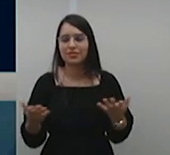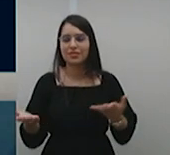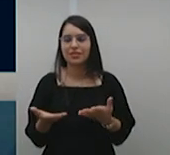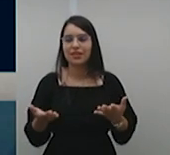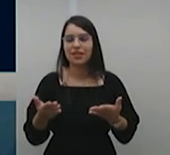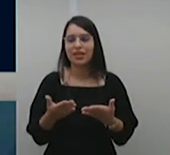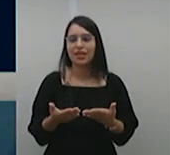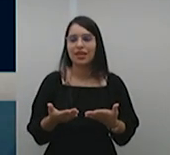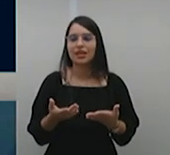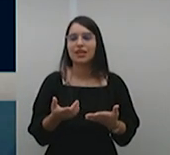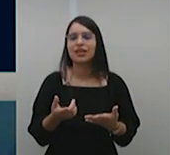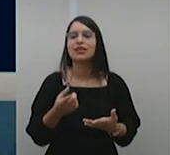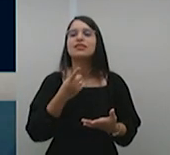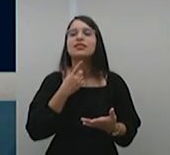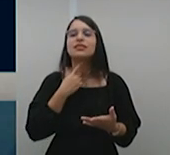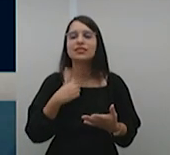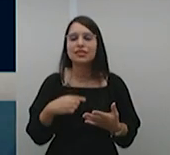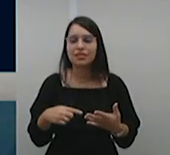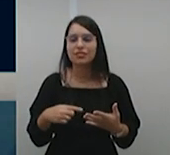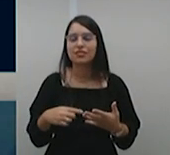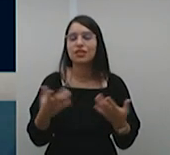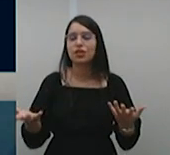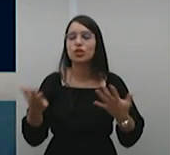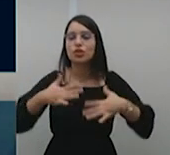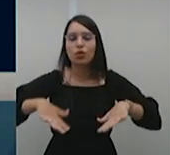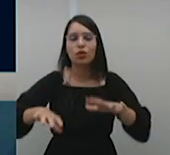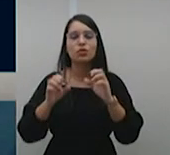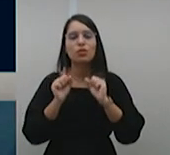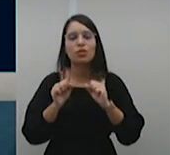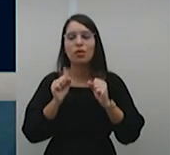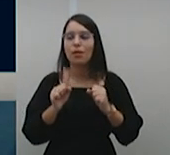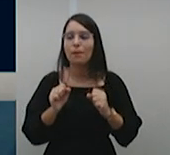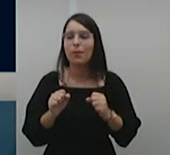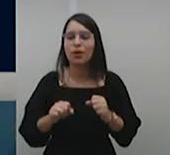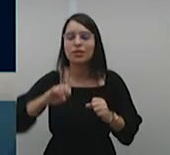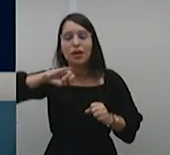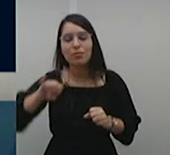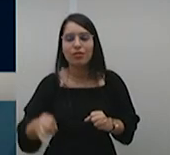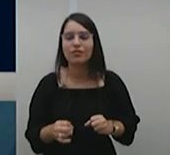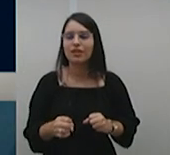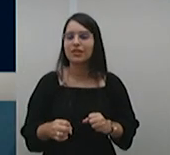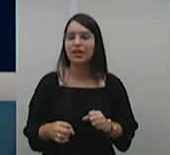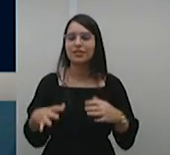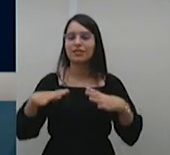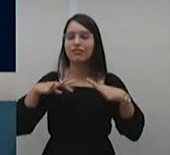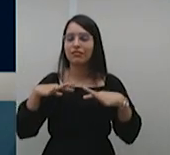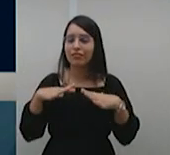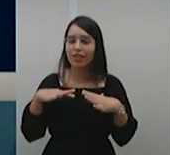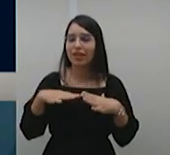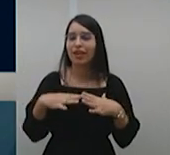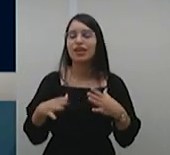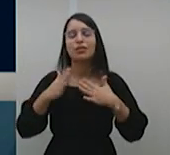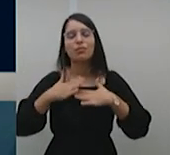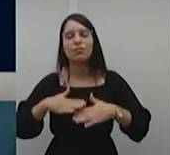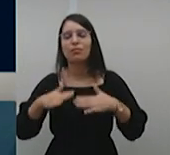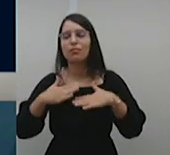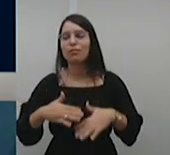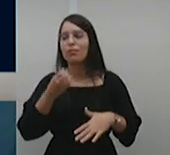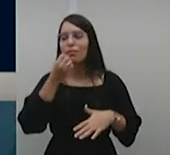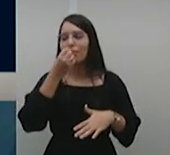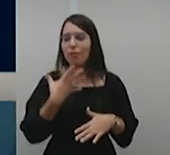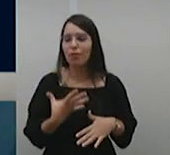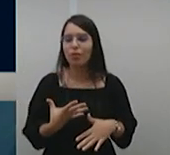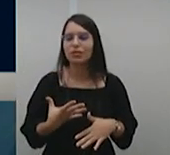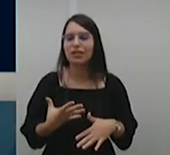férias durante o recesso, um bom descanso. Agradeço a todos os colegas que aqui estiveram presentes